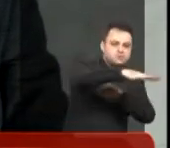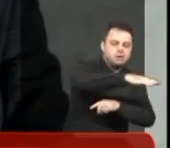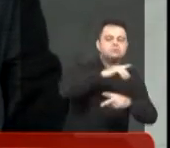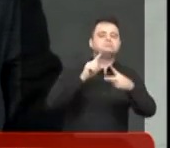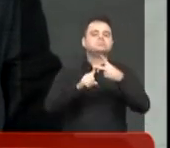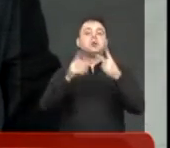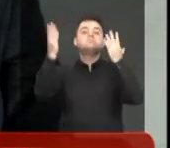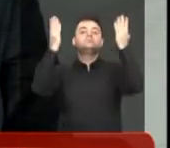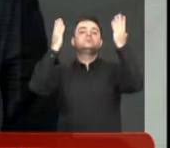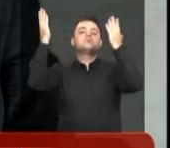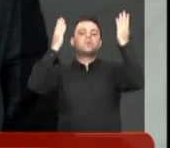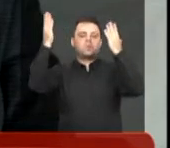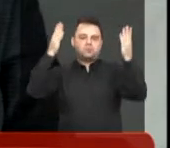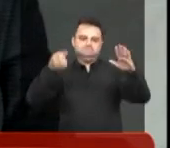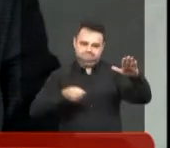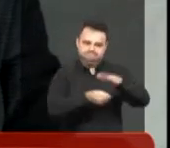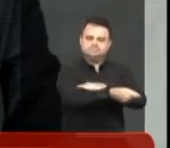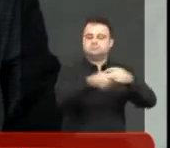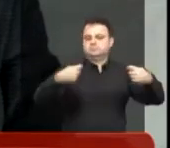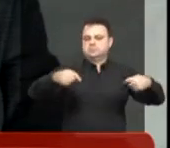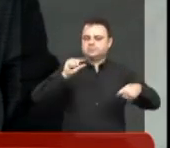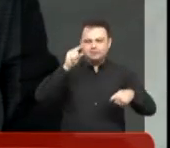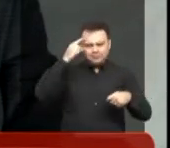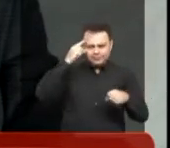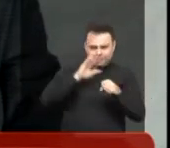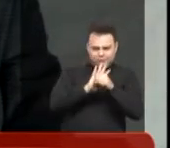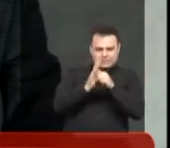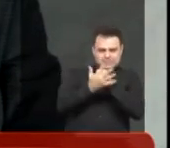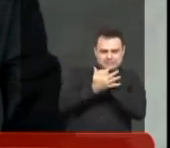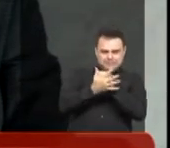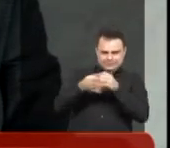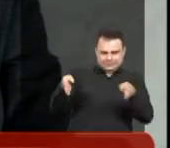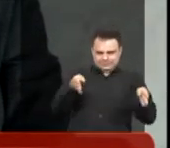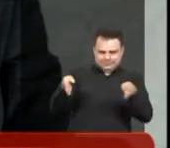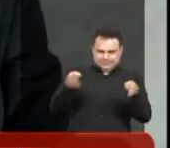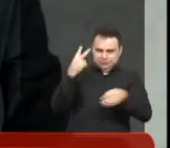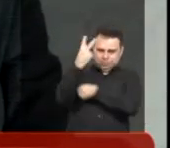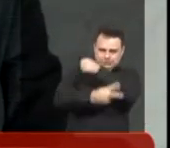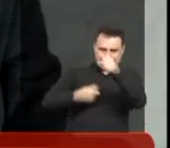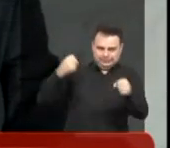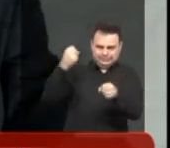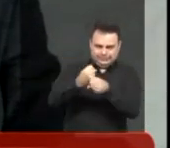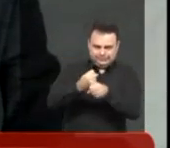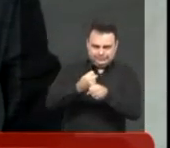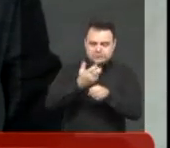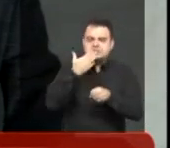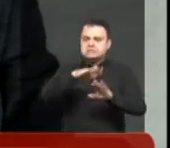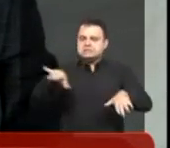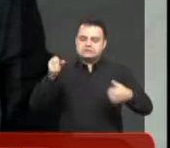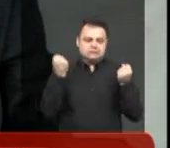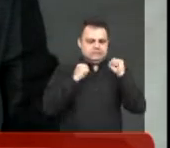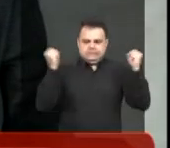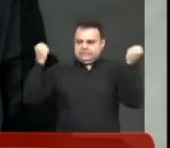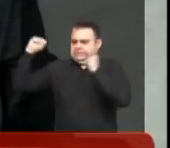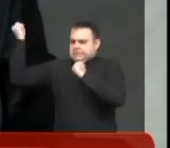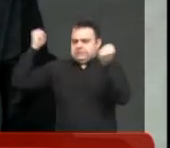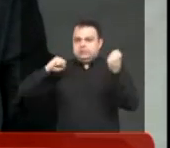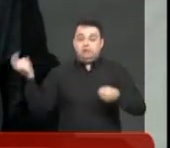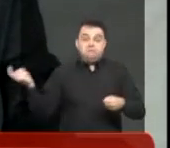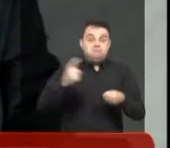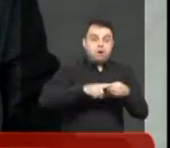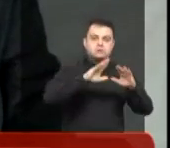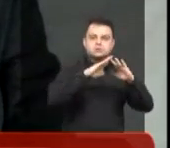sociais, porque muitas crianças retornaram da pandemia um pouco mais agressivas. Isso já demanda mais tempo, aquela coisa de abrir